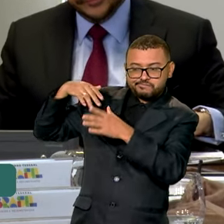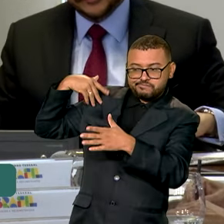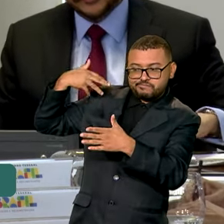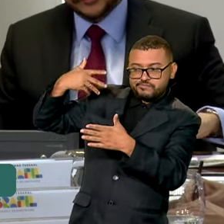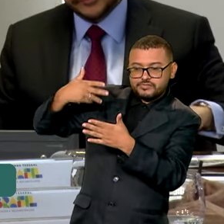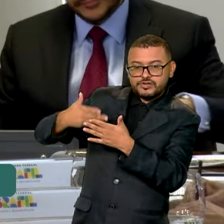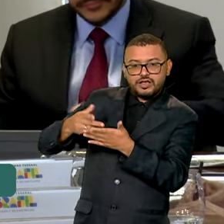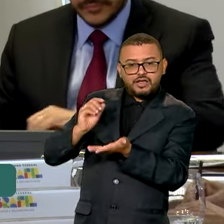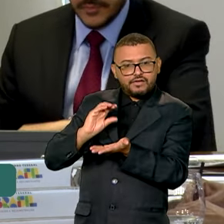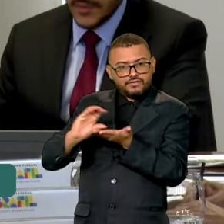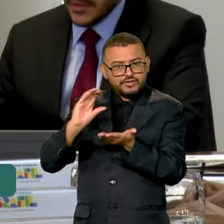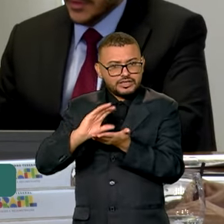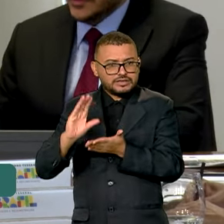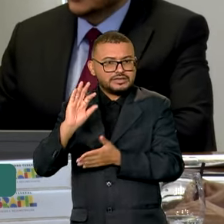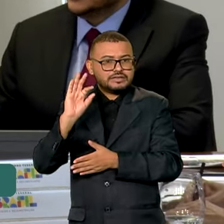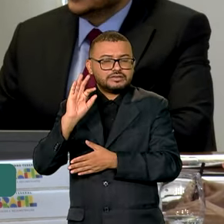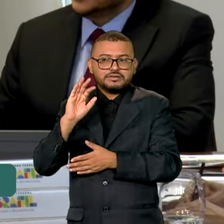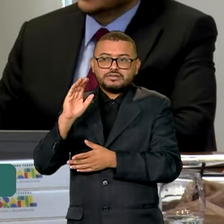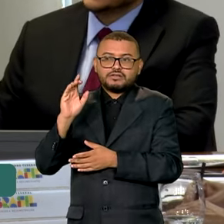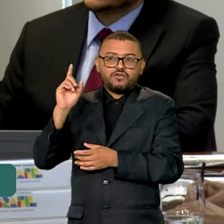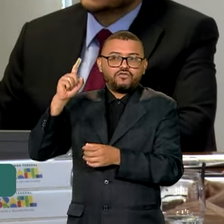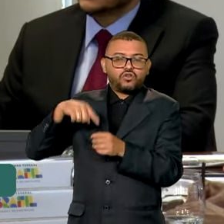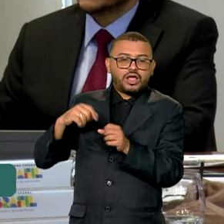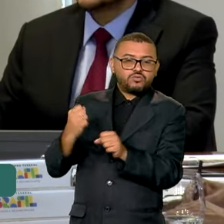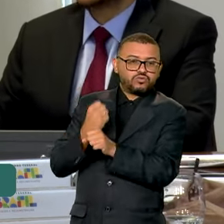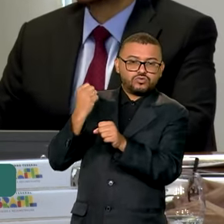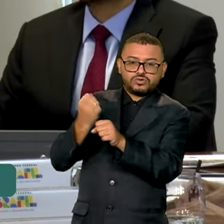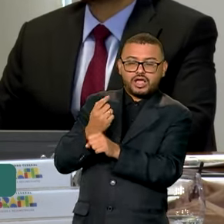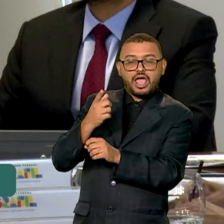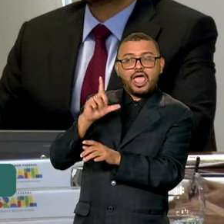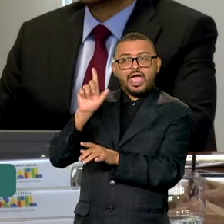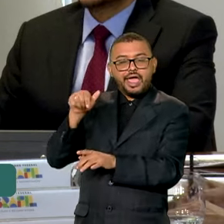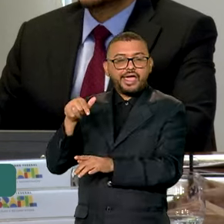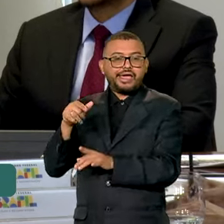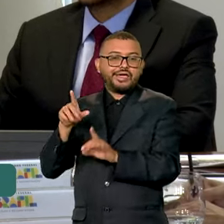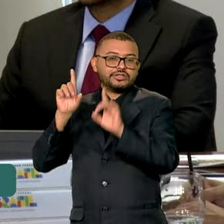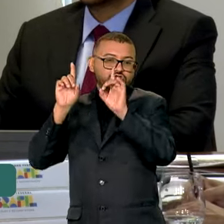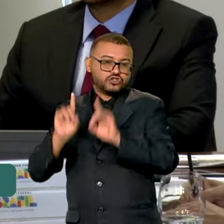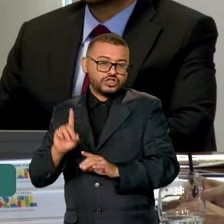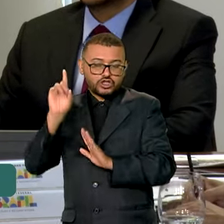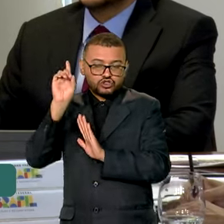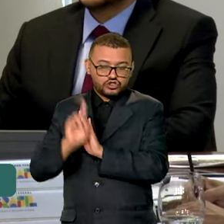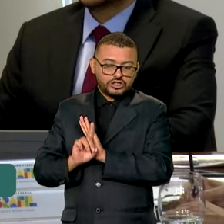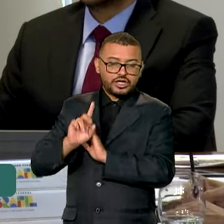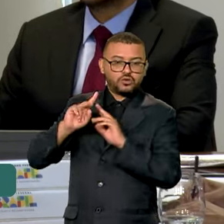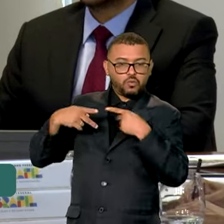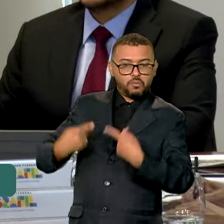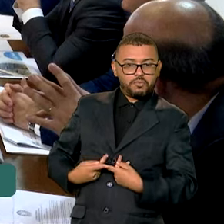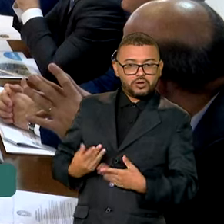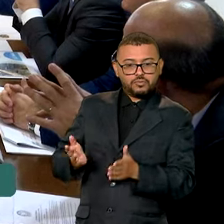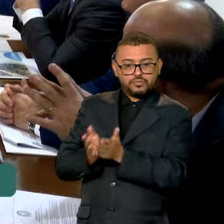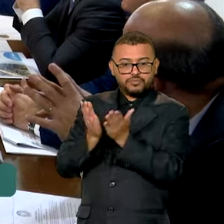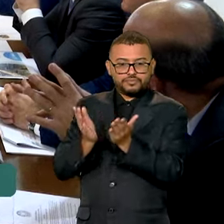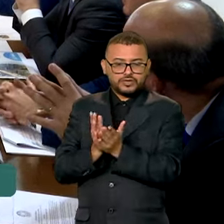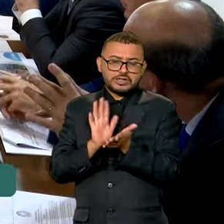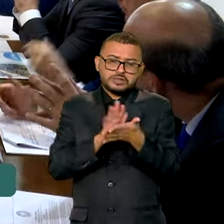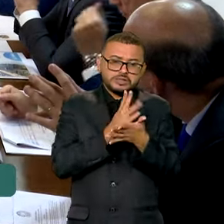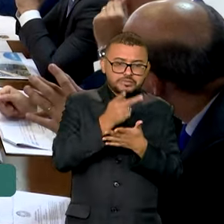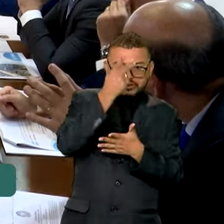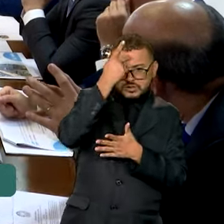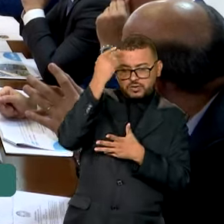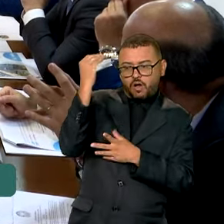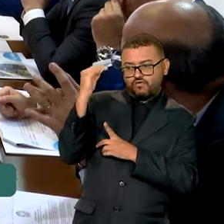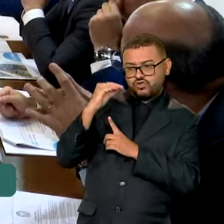não tem investimento mais justo do que recuperar a dignidade do ser humano pobre desse país. As pessoas em situação